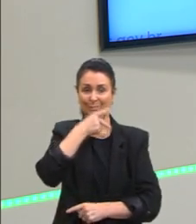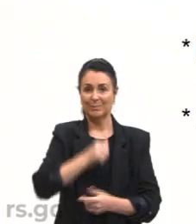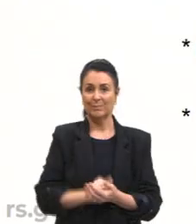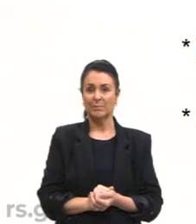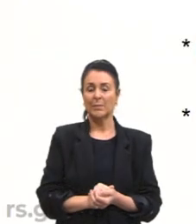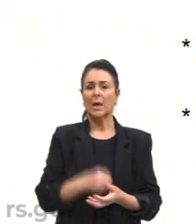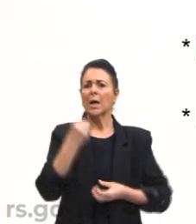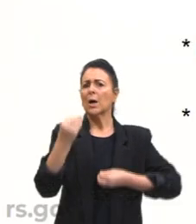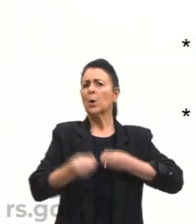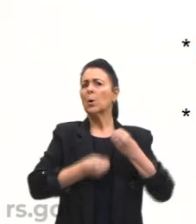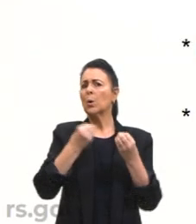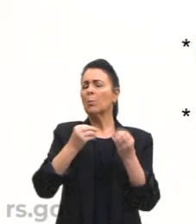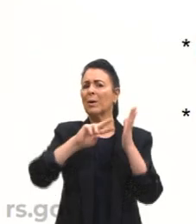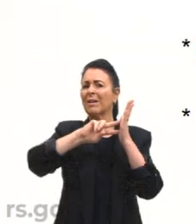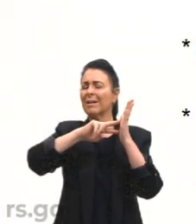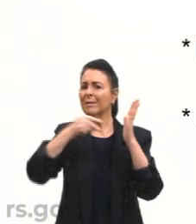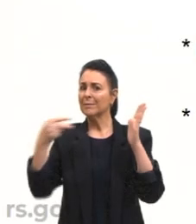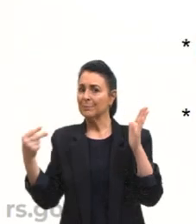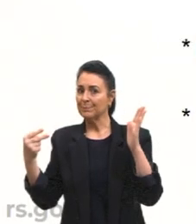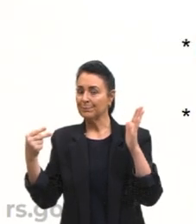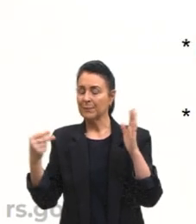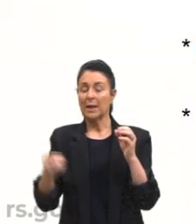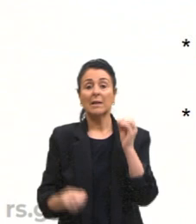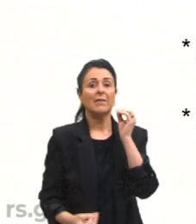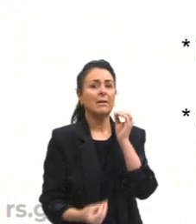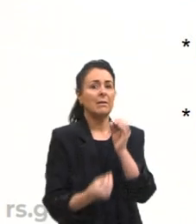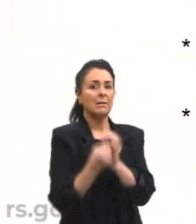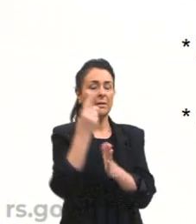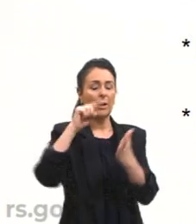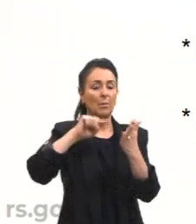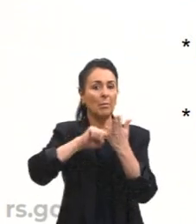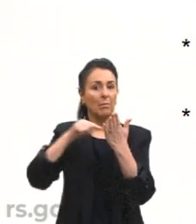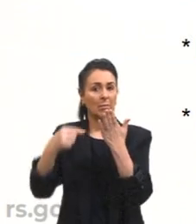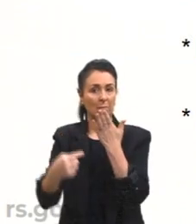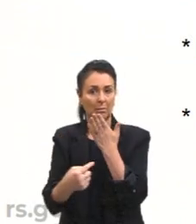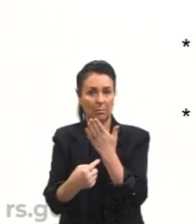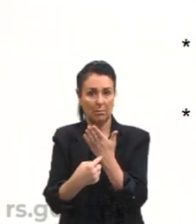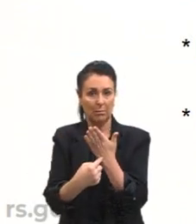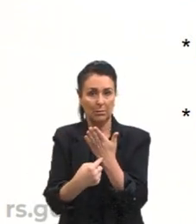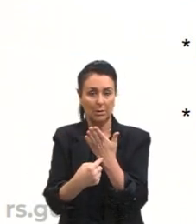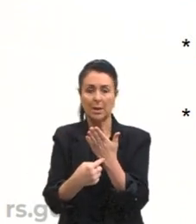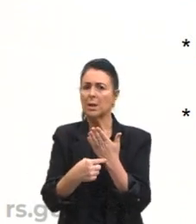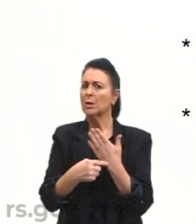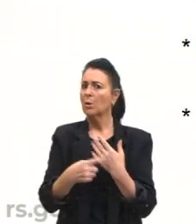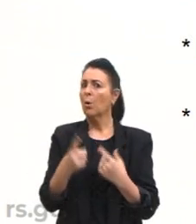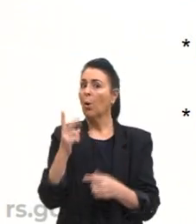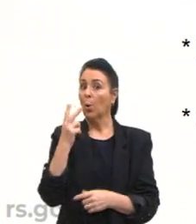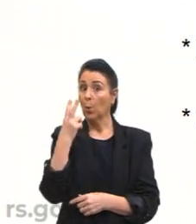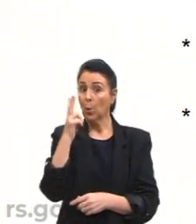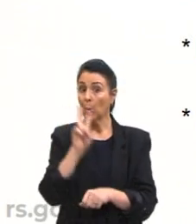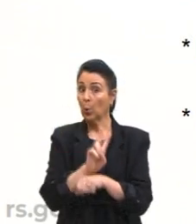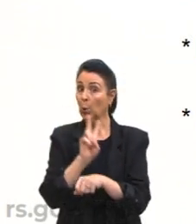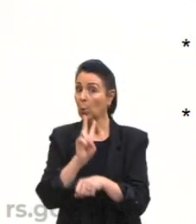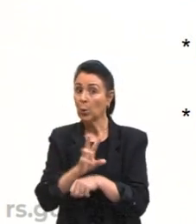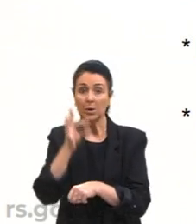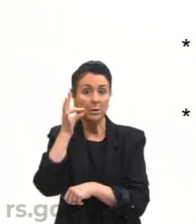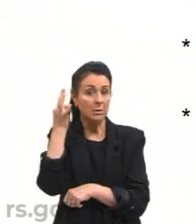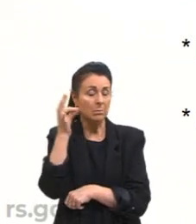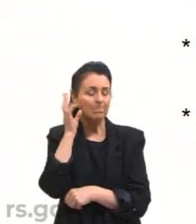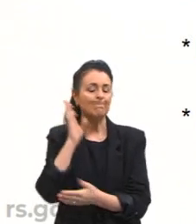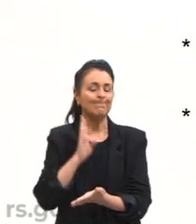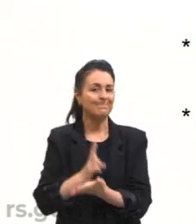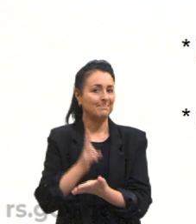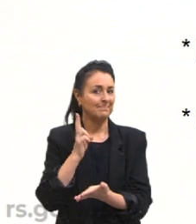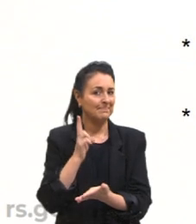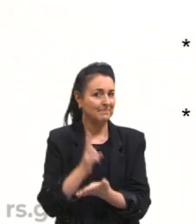Como é ele interpreta isso? Ele cria uma metáfora. Bem interessante isso aqui. Turma, isso aqui seguidamente entra nos vestibulares. Preste atenção